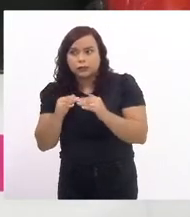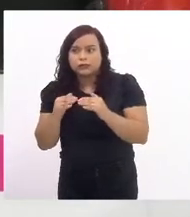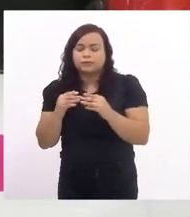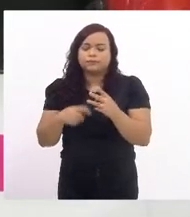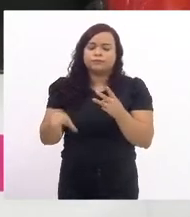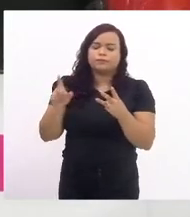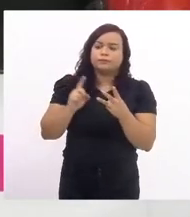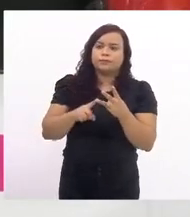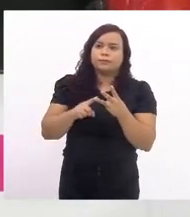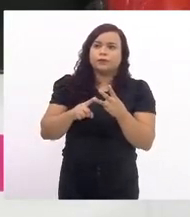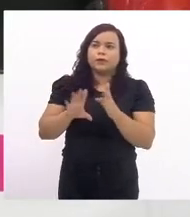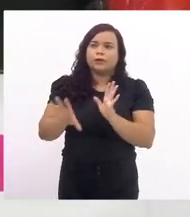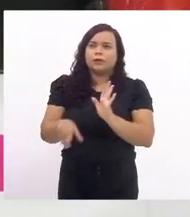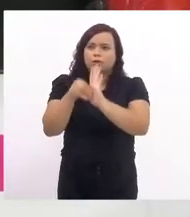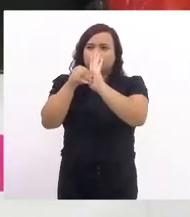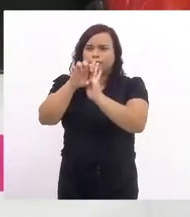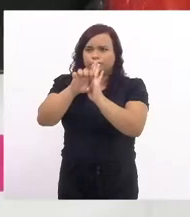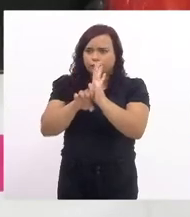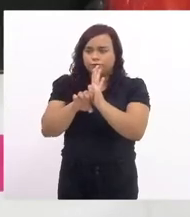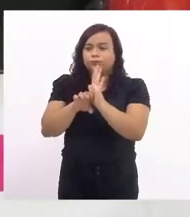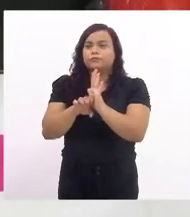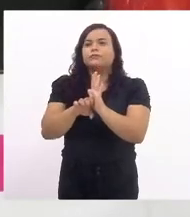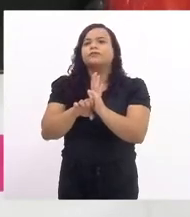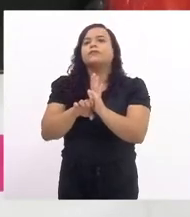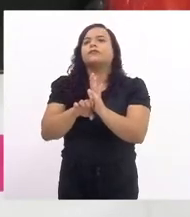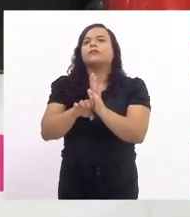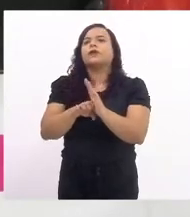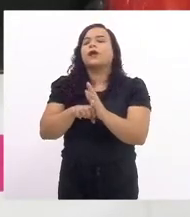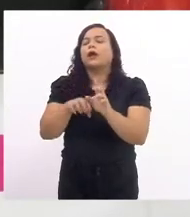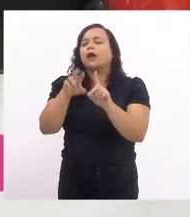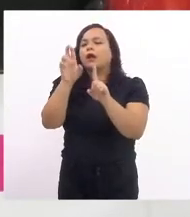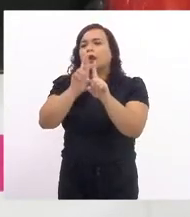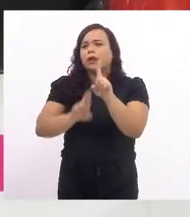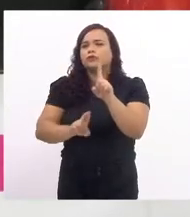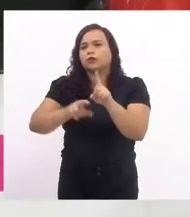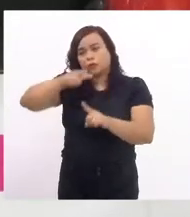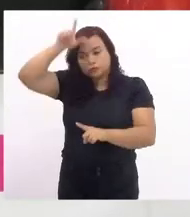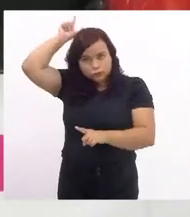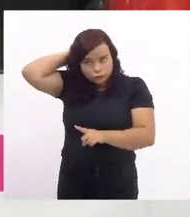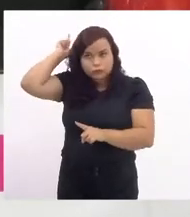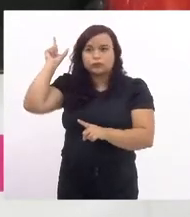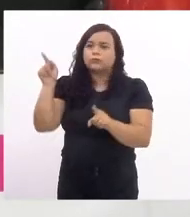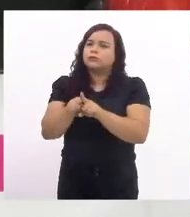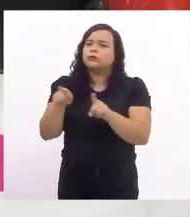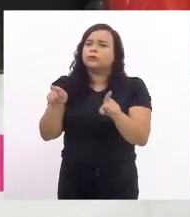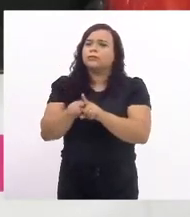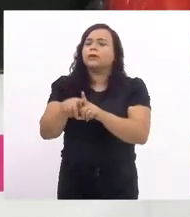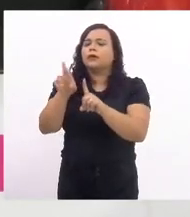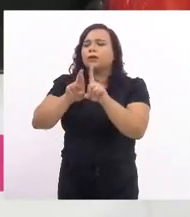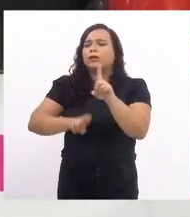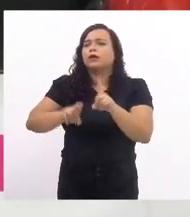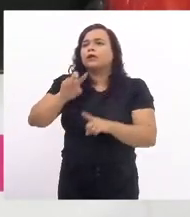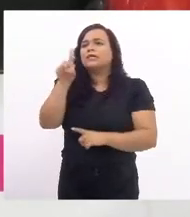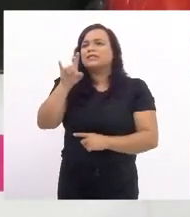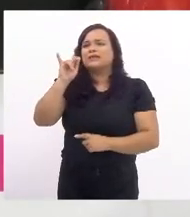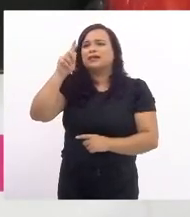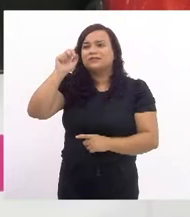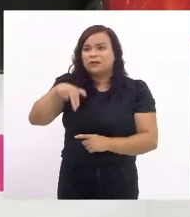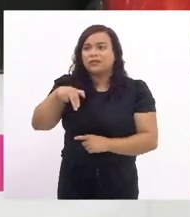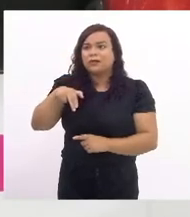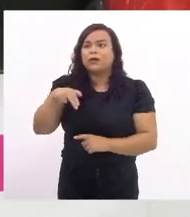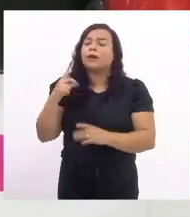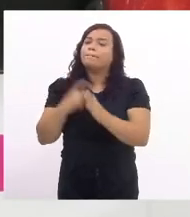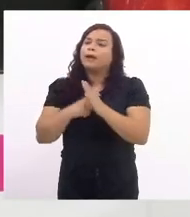subemenda a emenda. Relatores, deputado Luiz Paulo e Zeidão, pendentes de pareceres das comissões